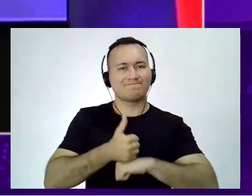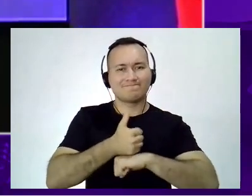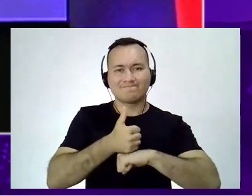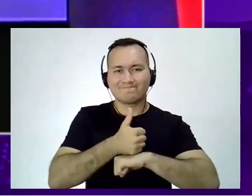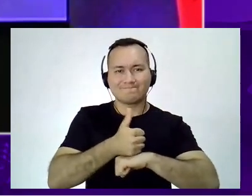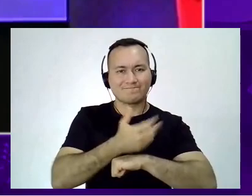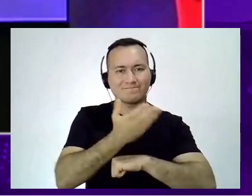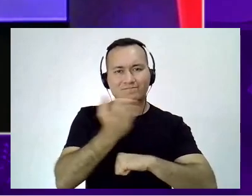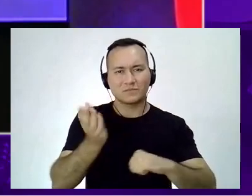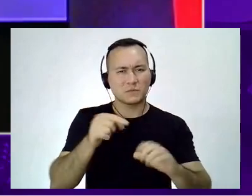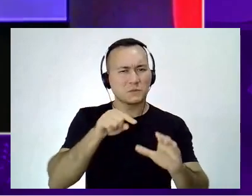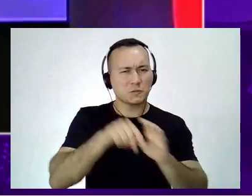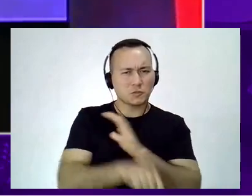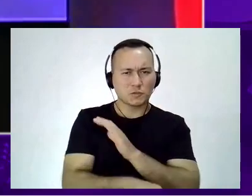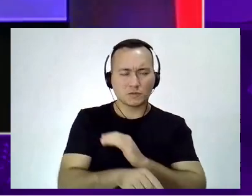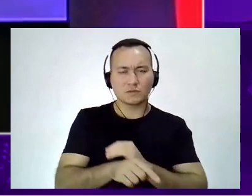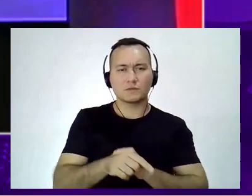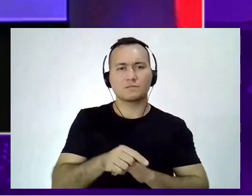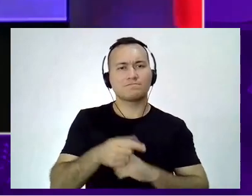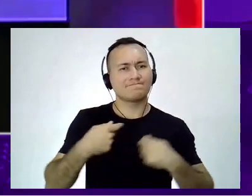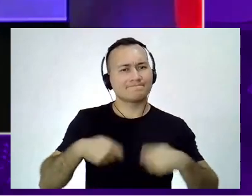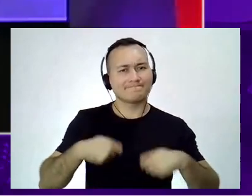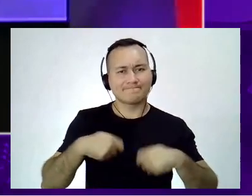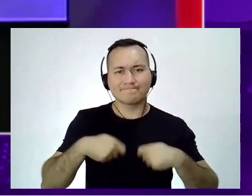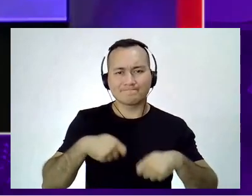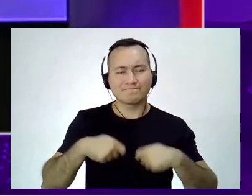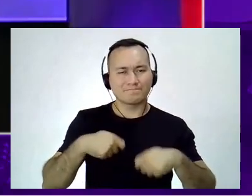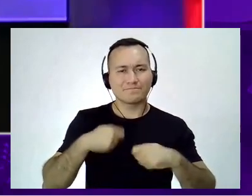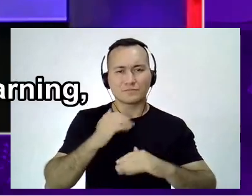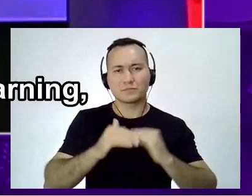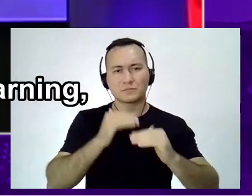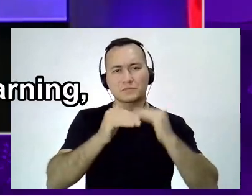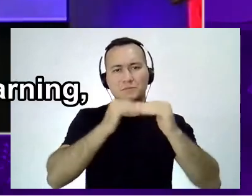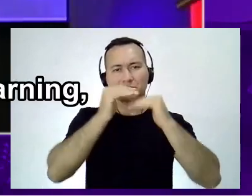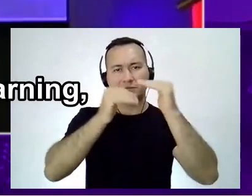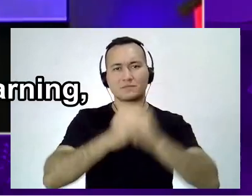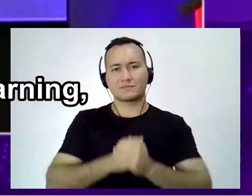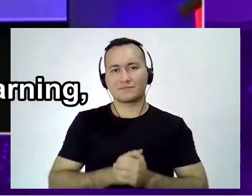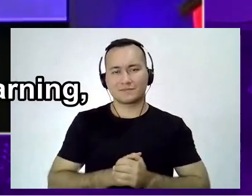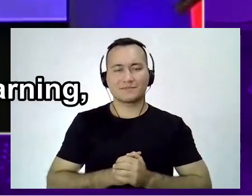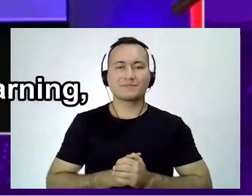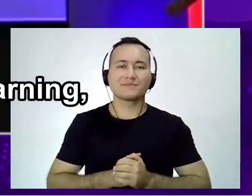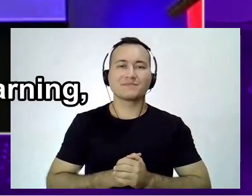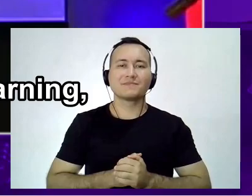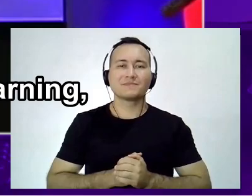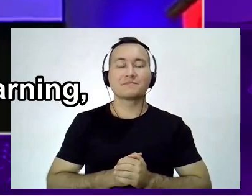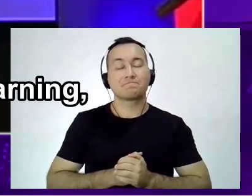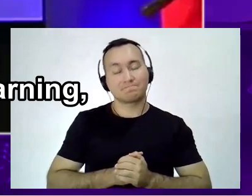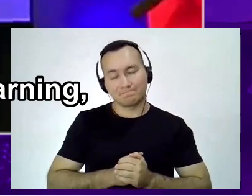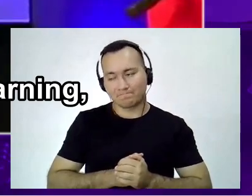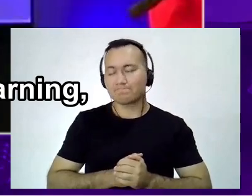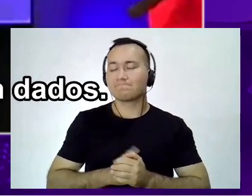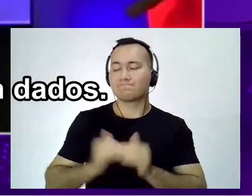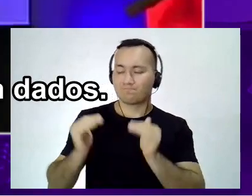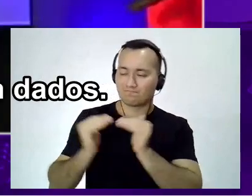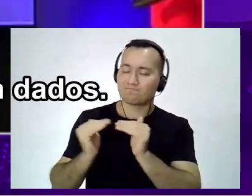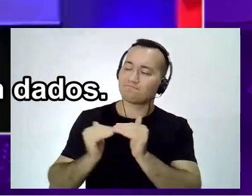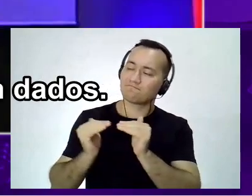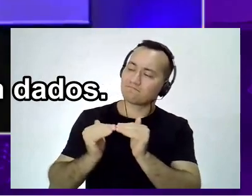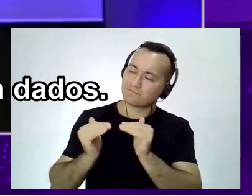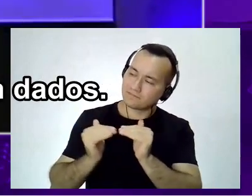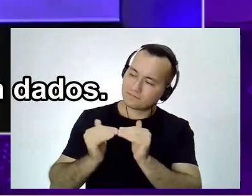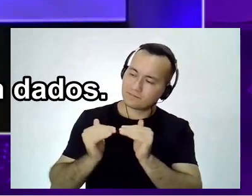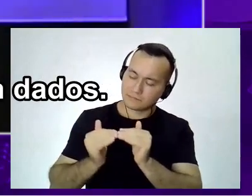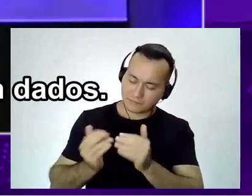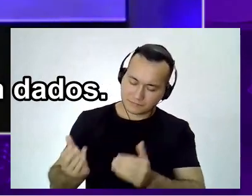carreira para continuar crescendo profissionalmente, né? Exatamente, como você falou, para mim, se a gente